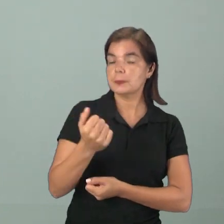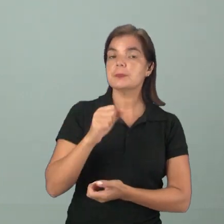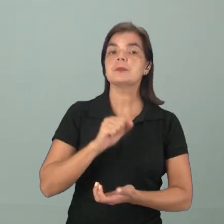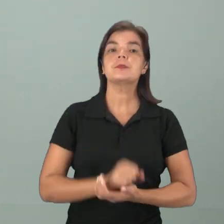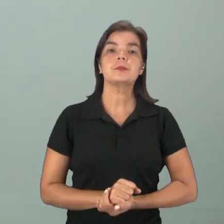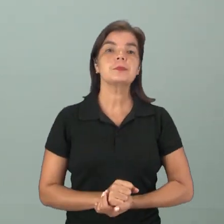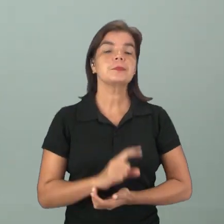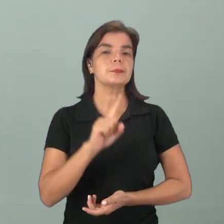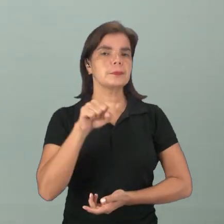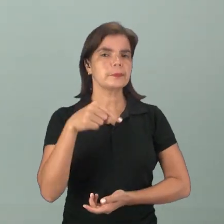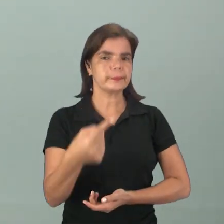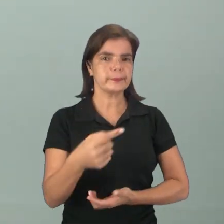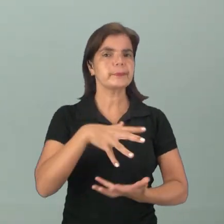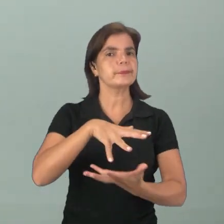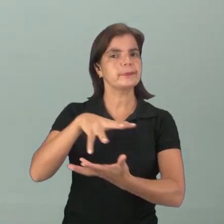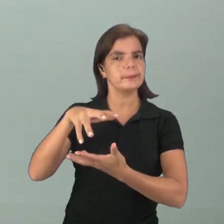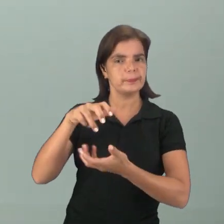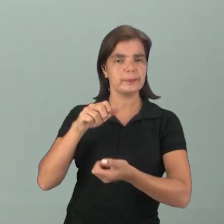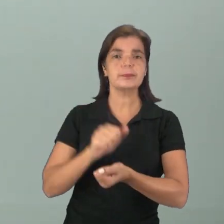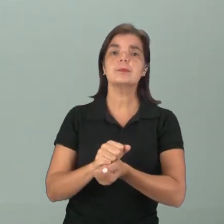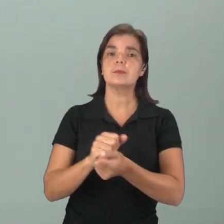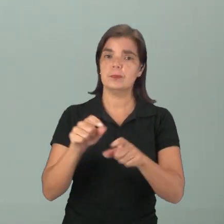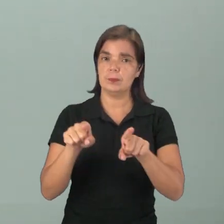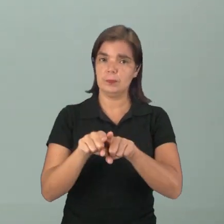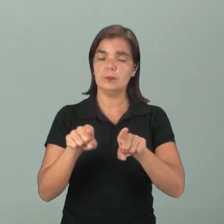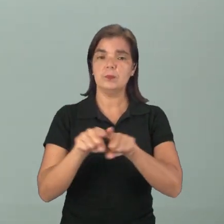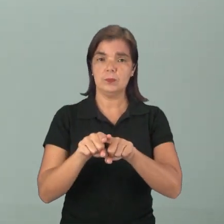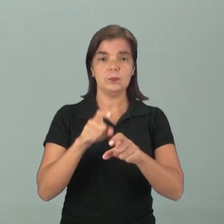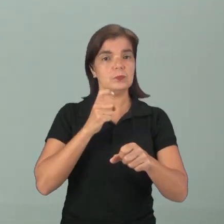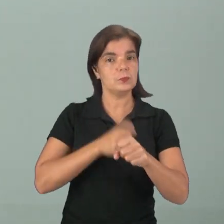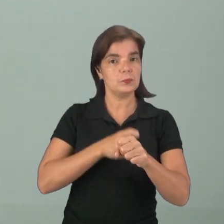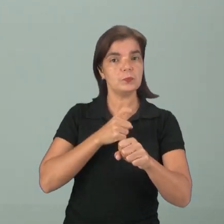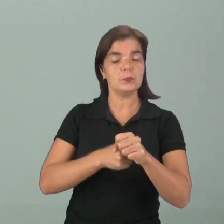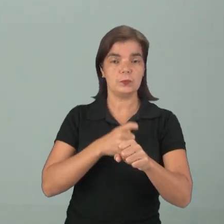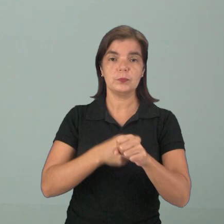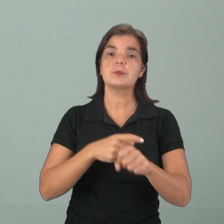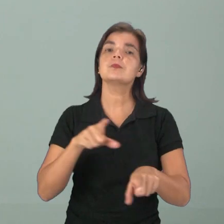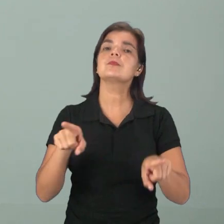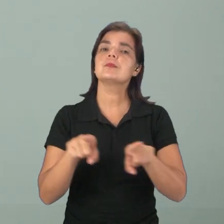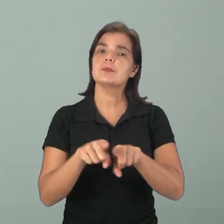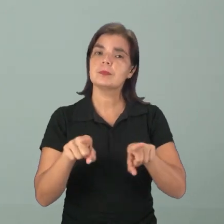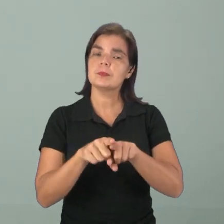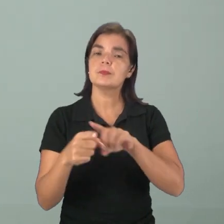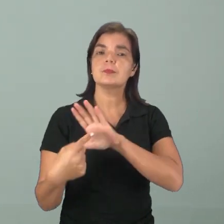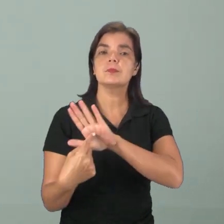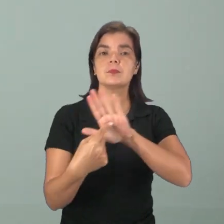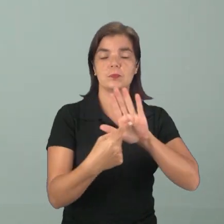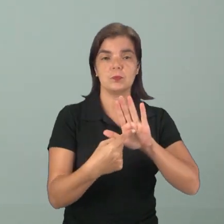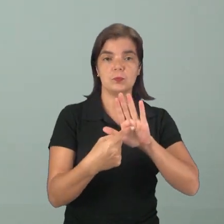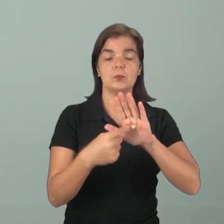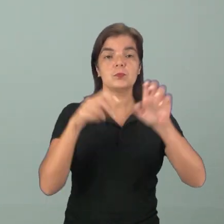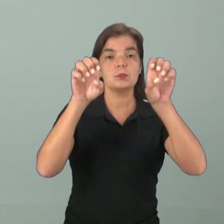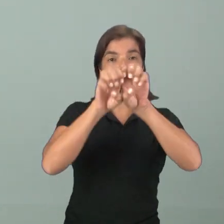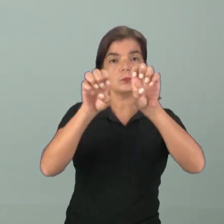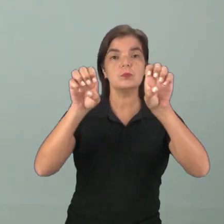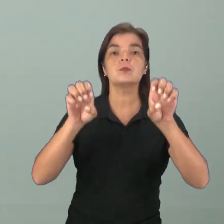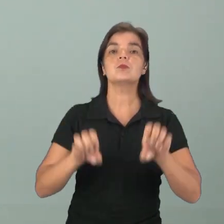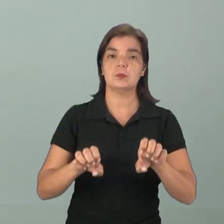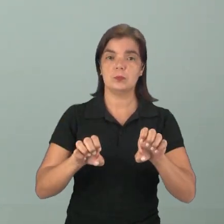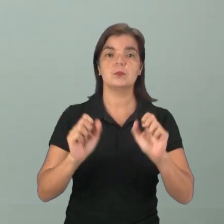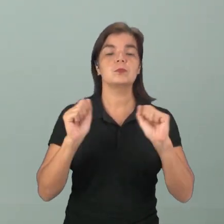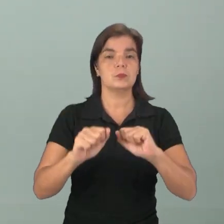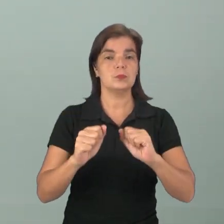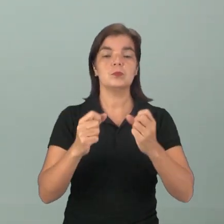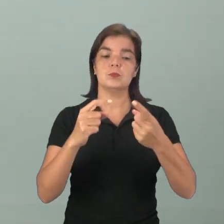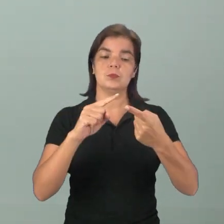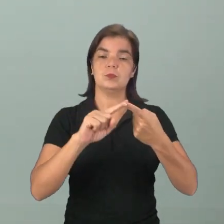Que além de ser um planeta telúrico ou planeta rochoso, também é um que apresenta sua estrutura, né, que a gente pode